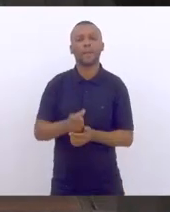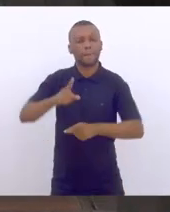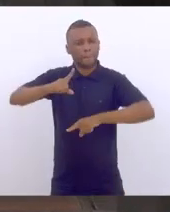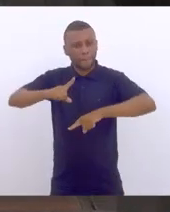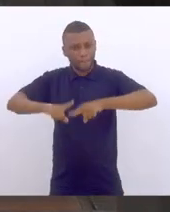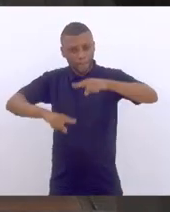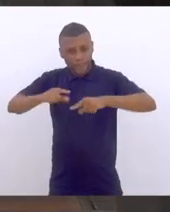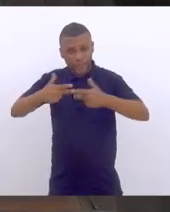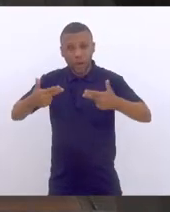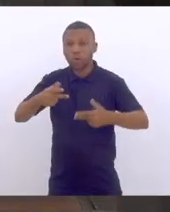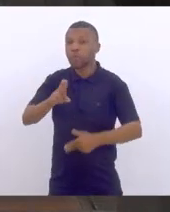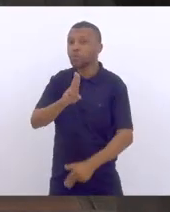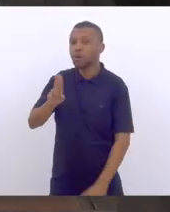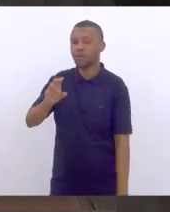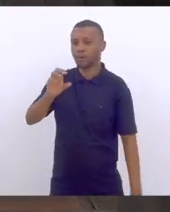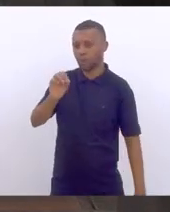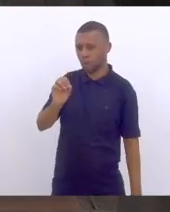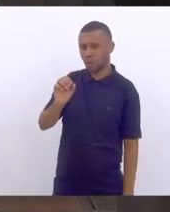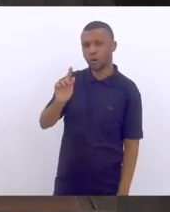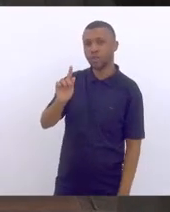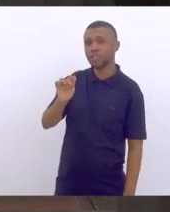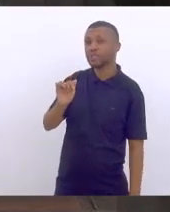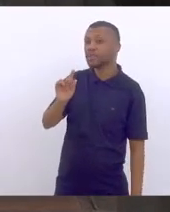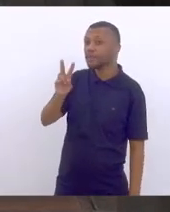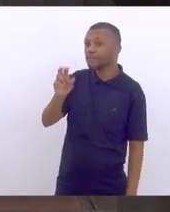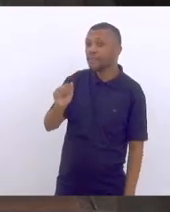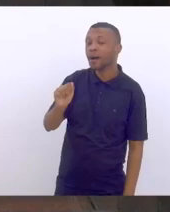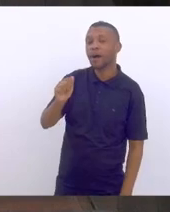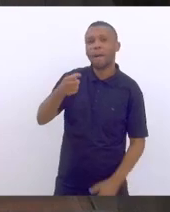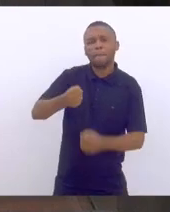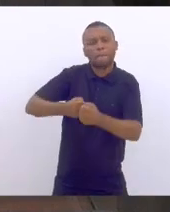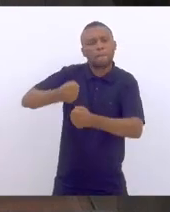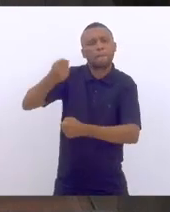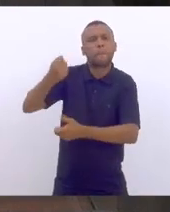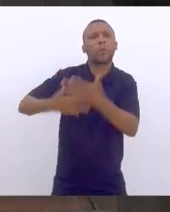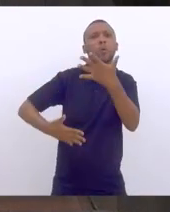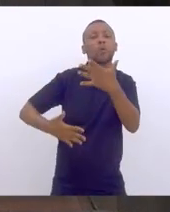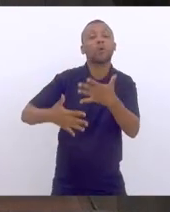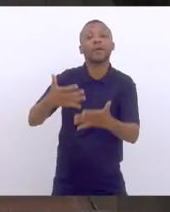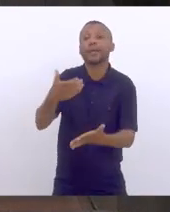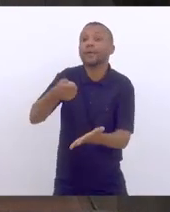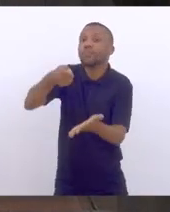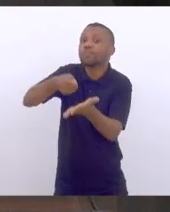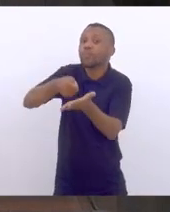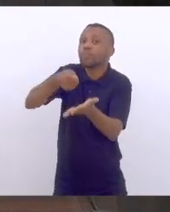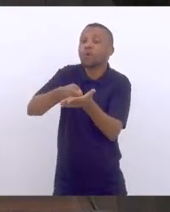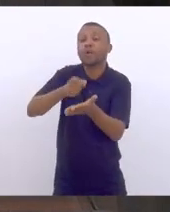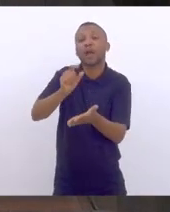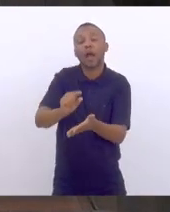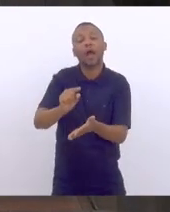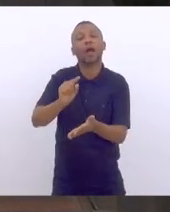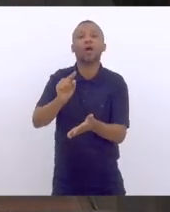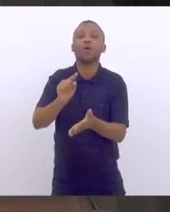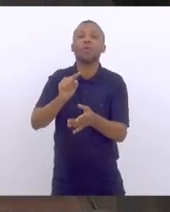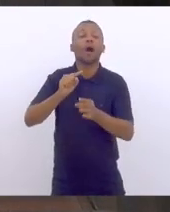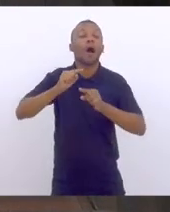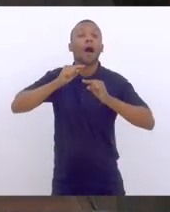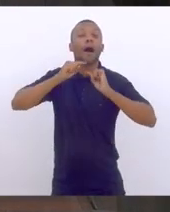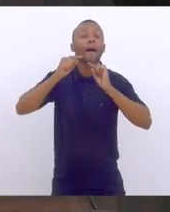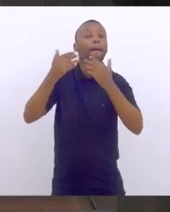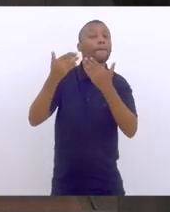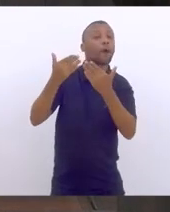E fez questão de dizer que era uma hipótese real,